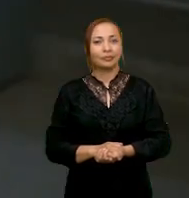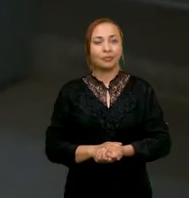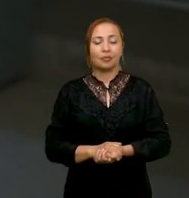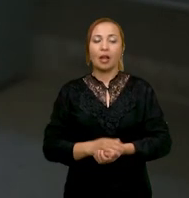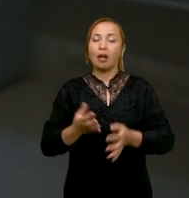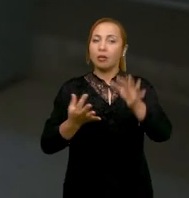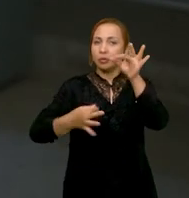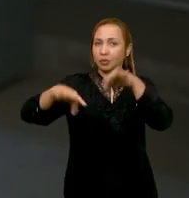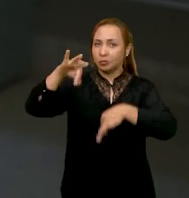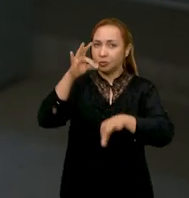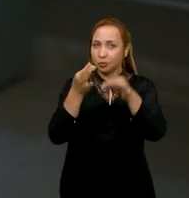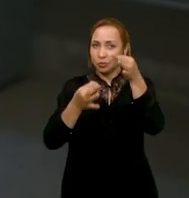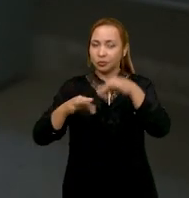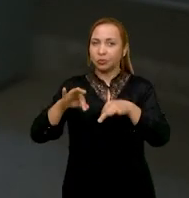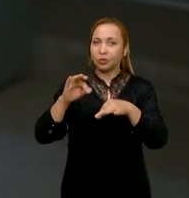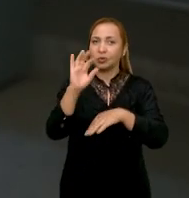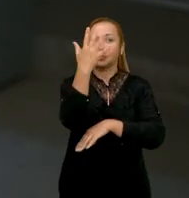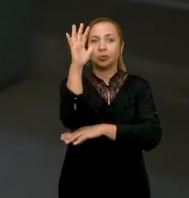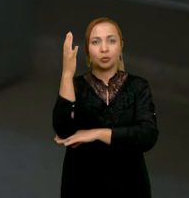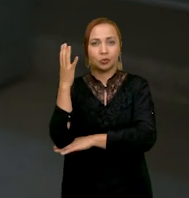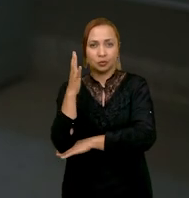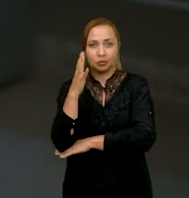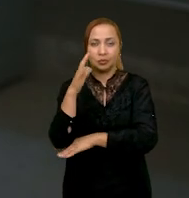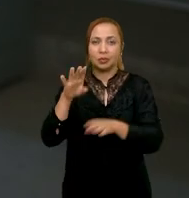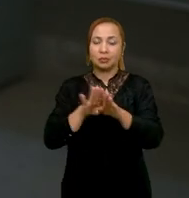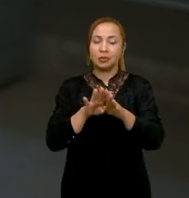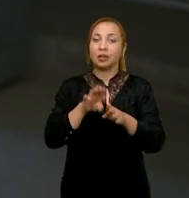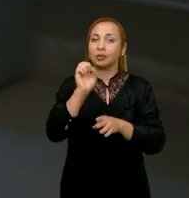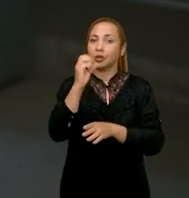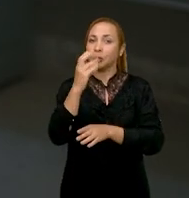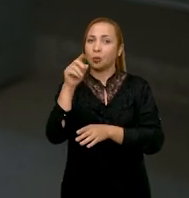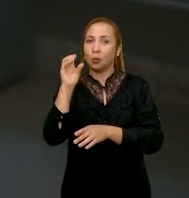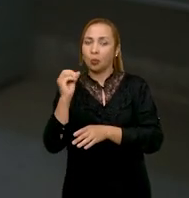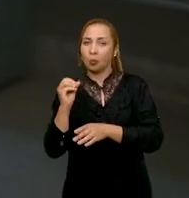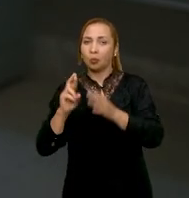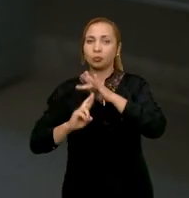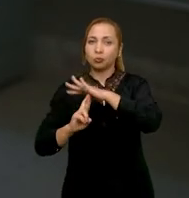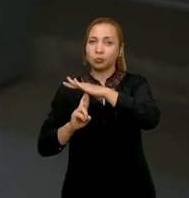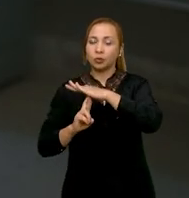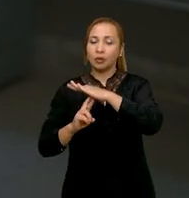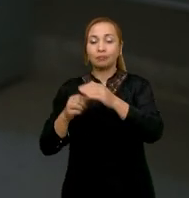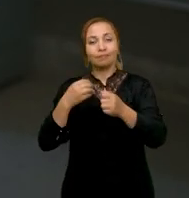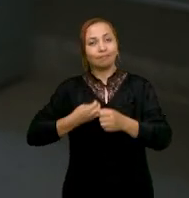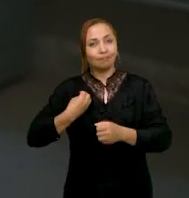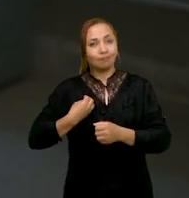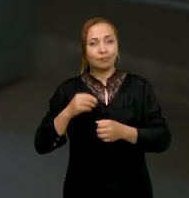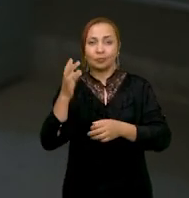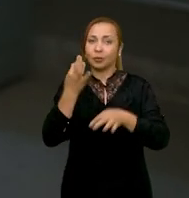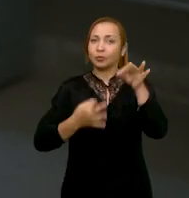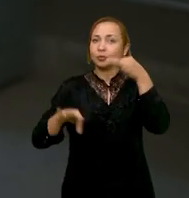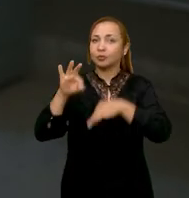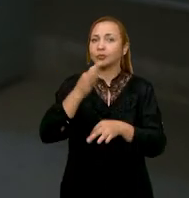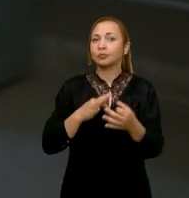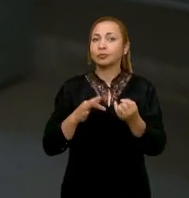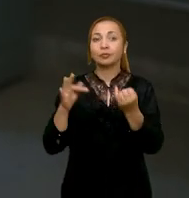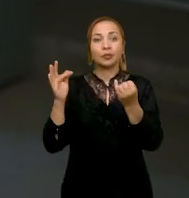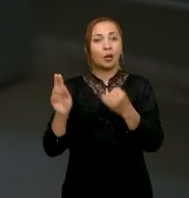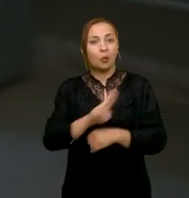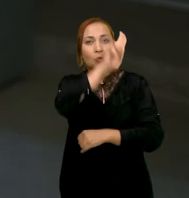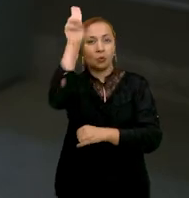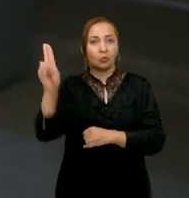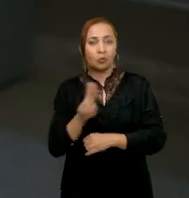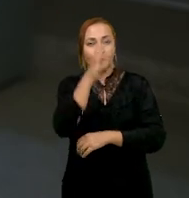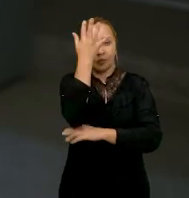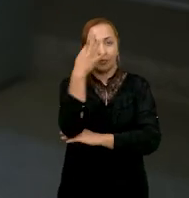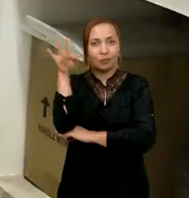O Laboratório de Botânica, Anatomia Vegetal e Dendroecologia é um laboratório que está na Universidade Federal de Sergipe